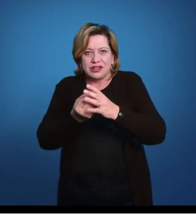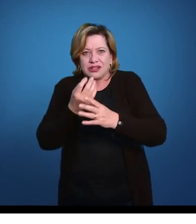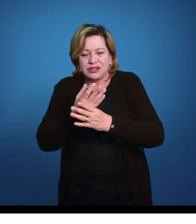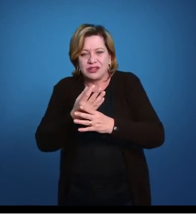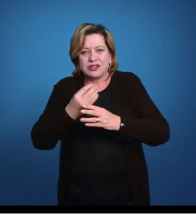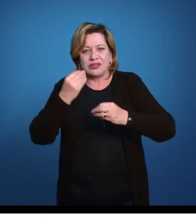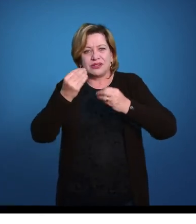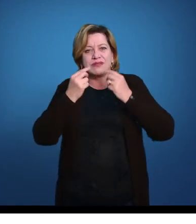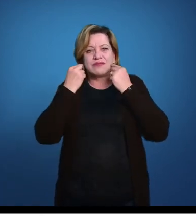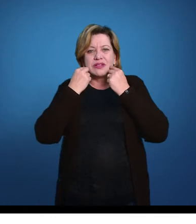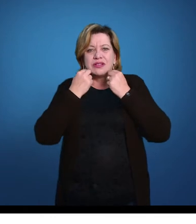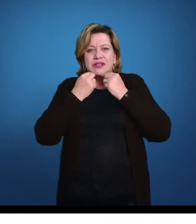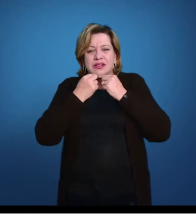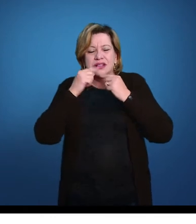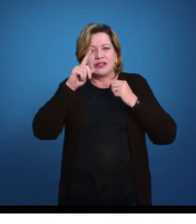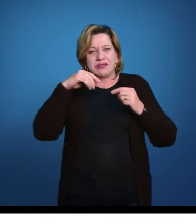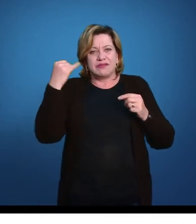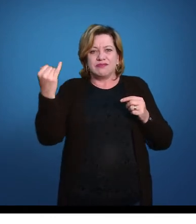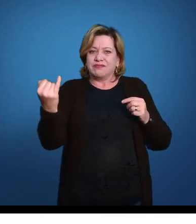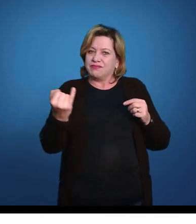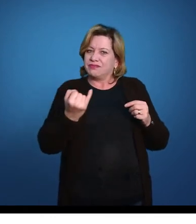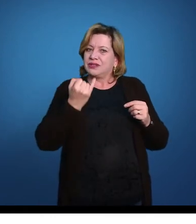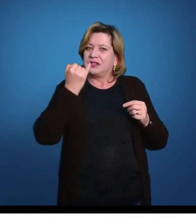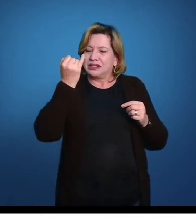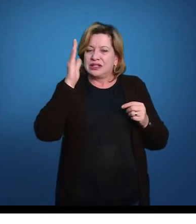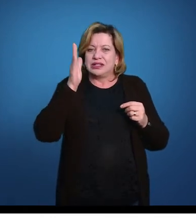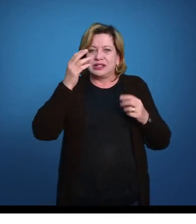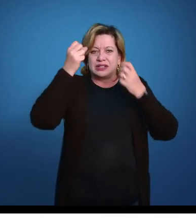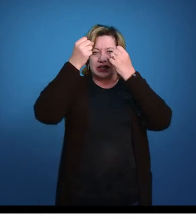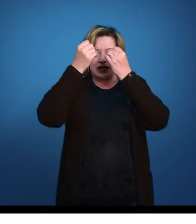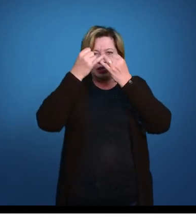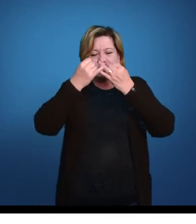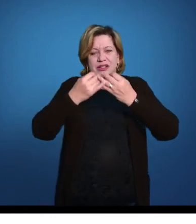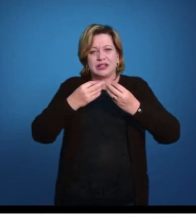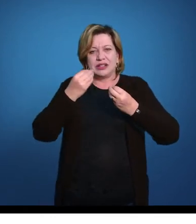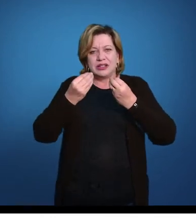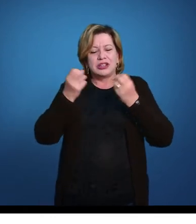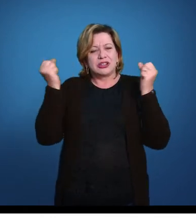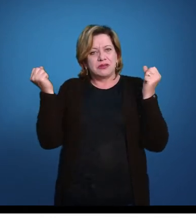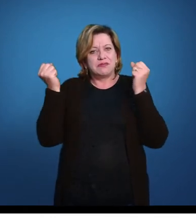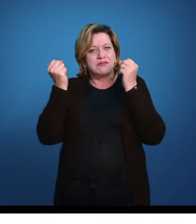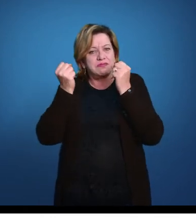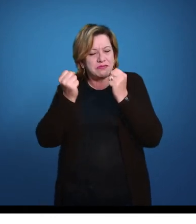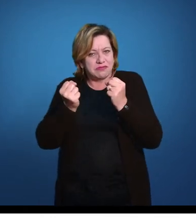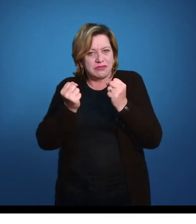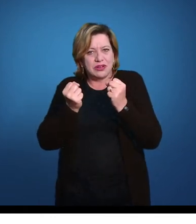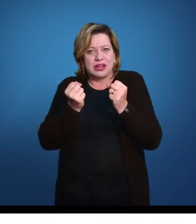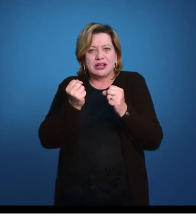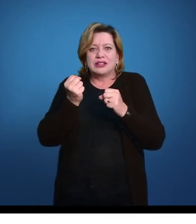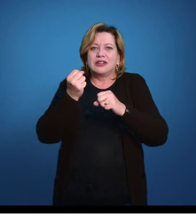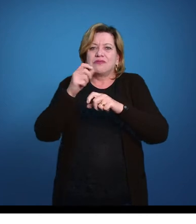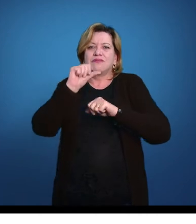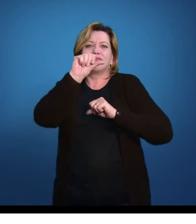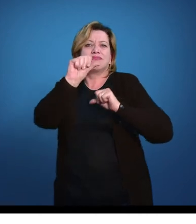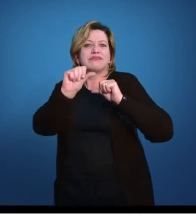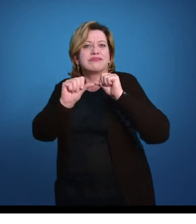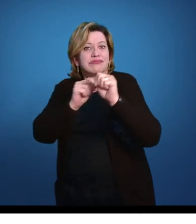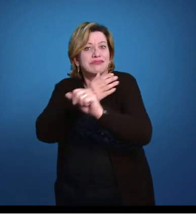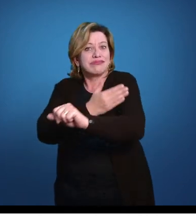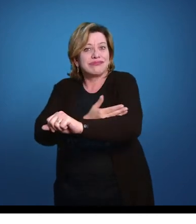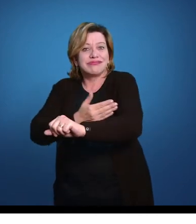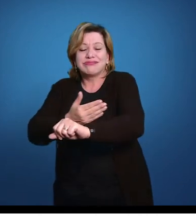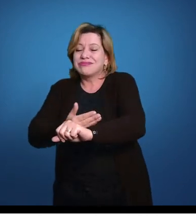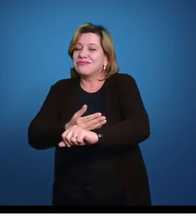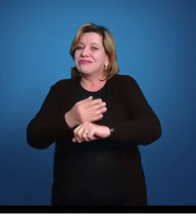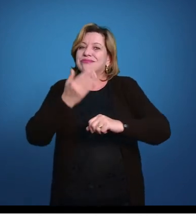que é uma coisa bastante importante, como a gente vinha falando, né? Ela permite uma grande variação de hábitos alimentares, incluindo o